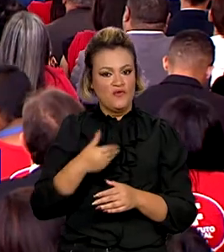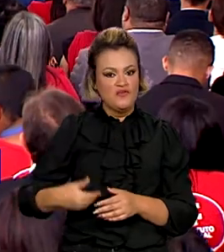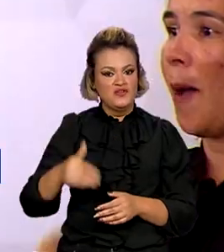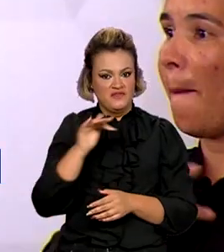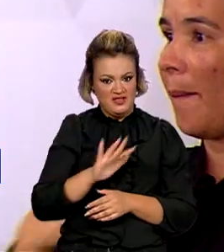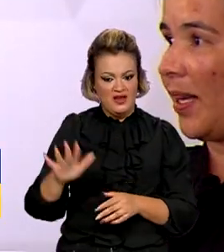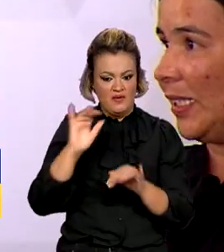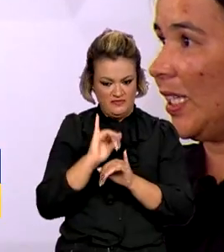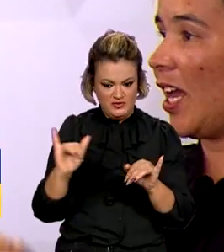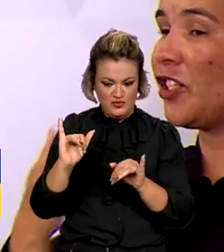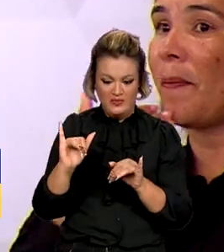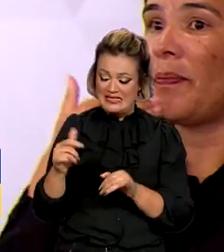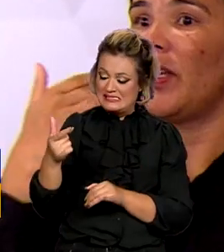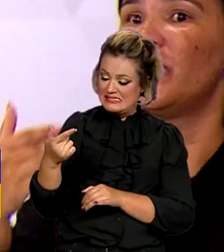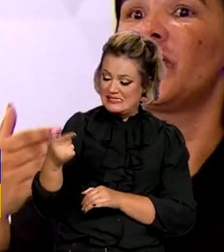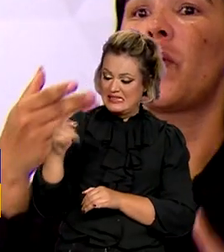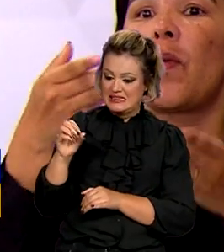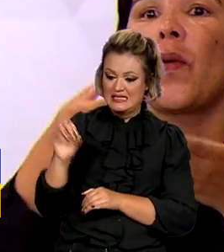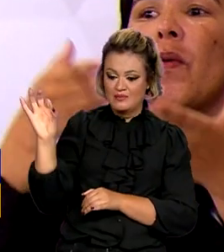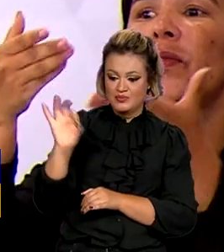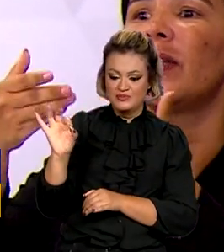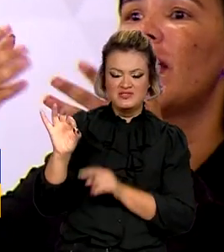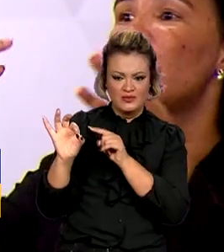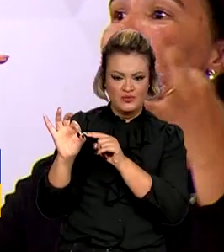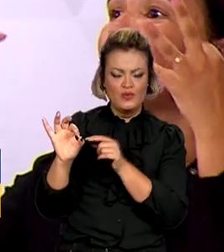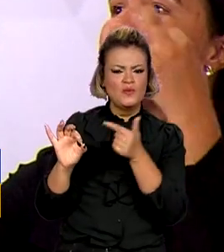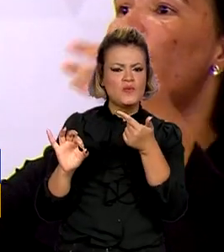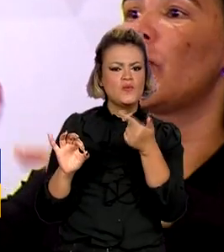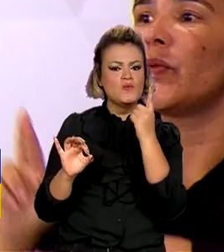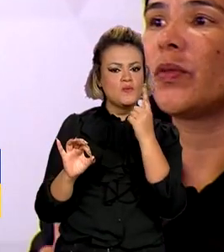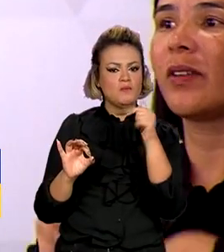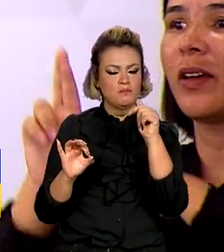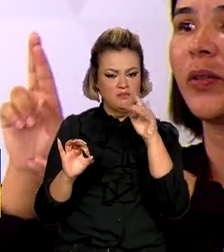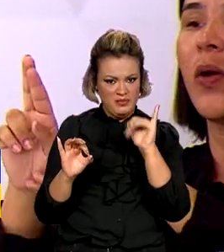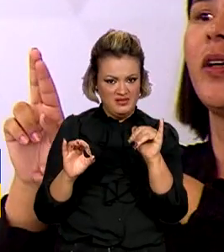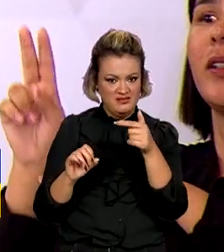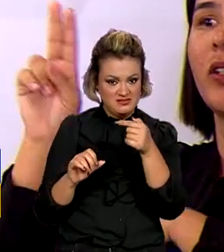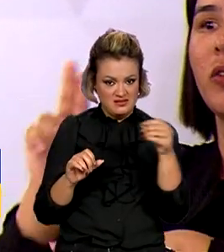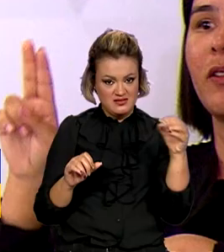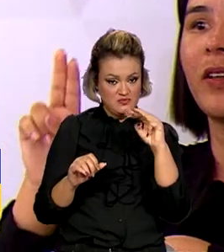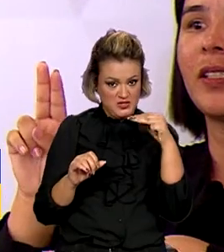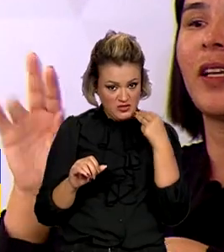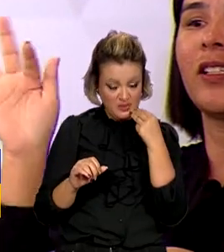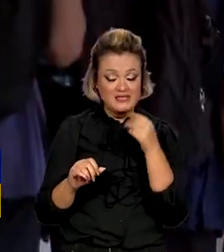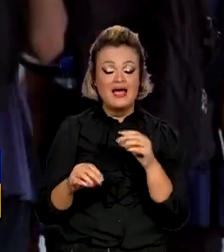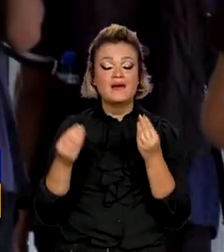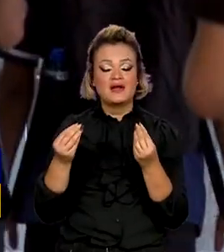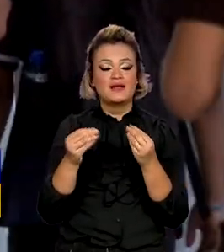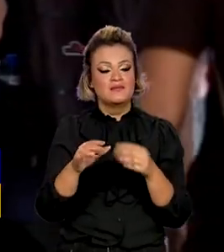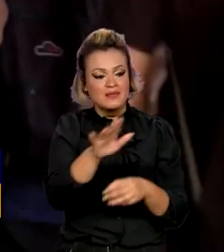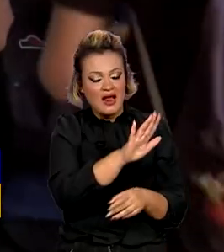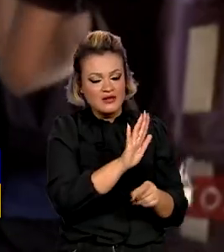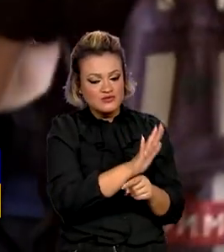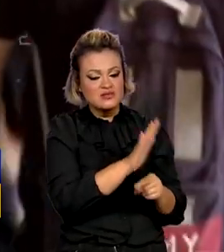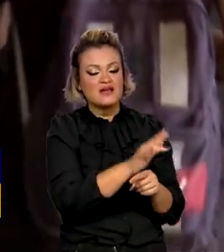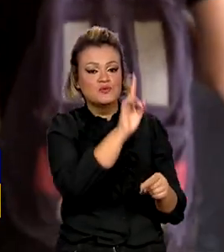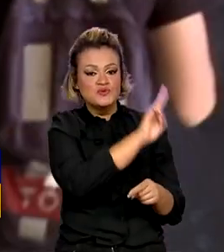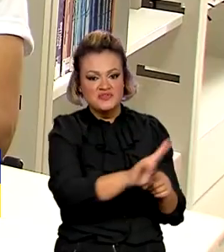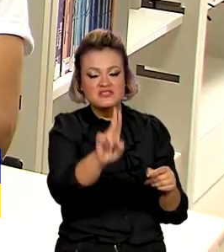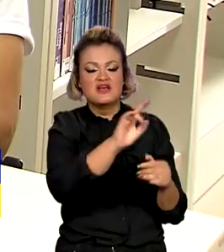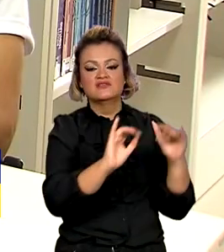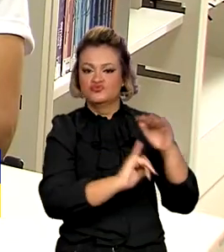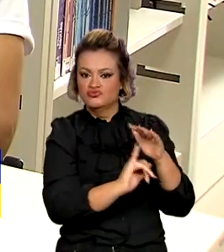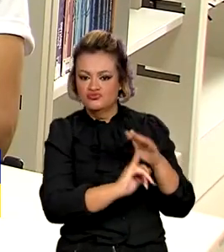federal, 70%, ou seja, R 1,7 bilhão, serão para recompor as finanças das universidades e